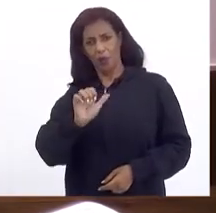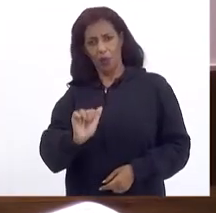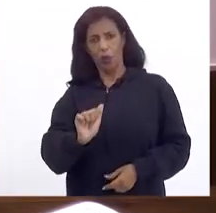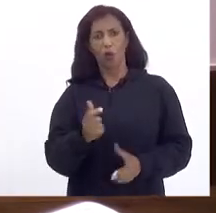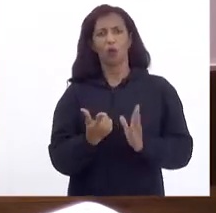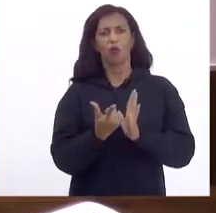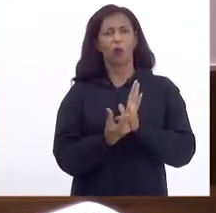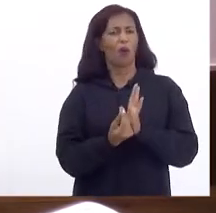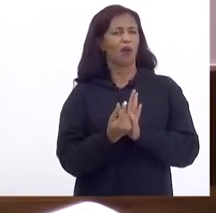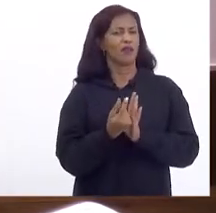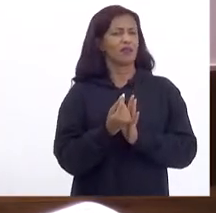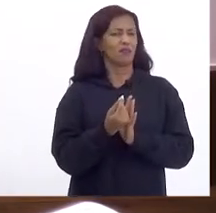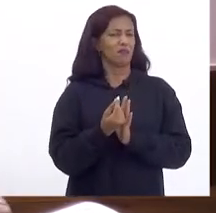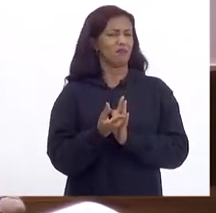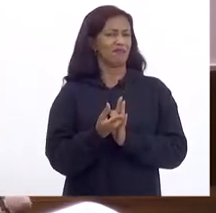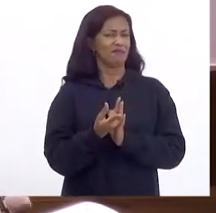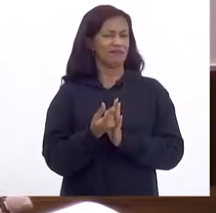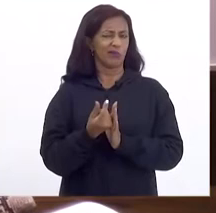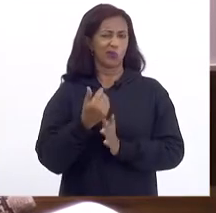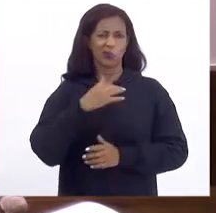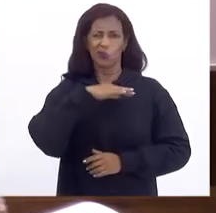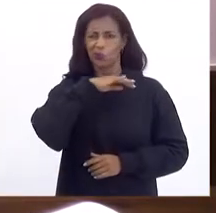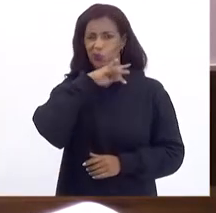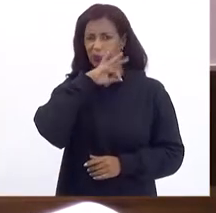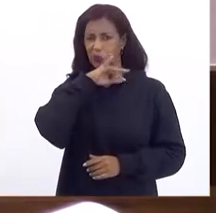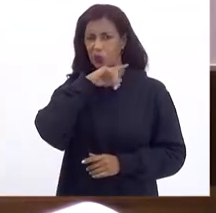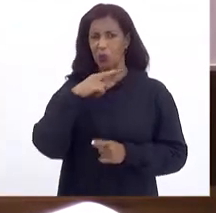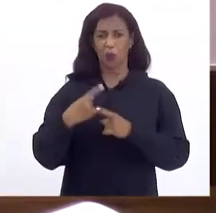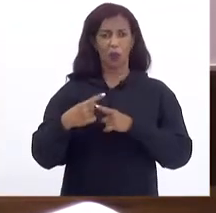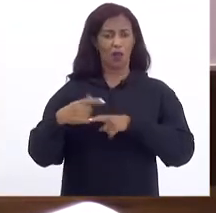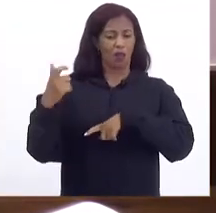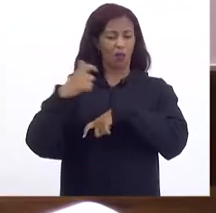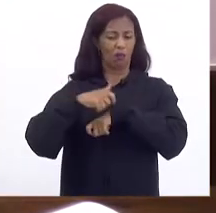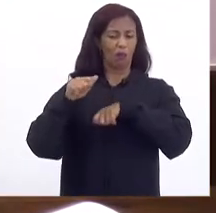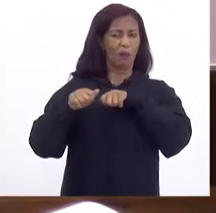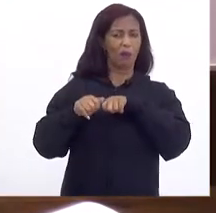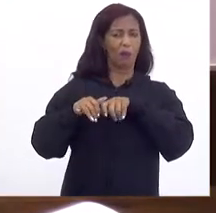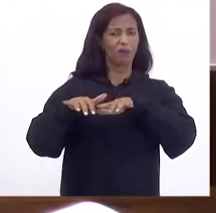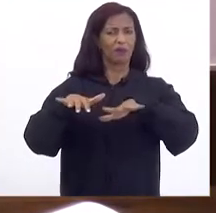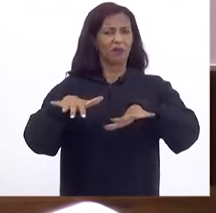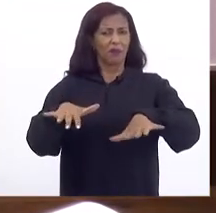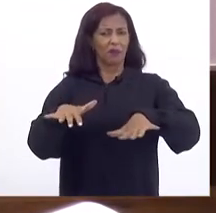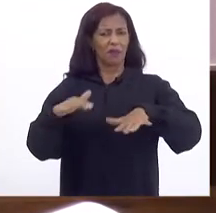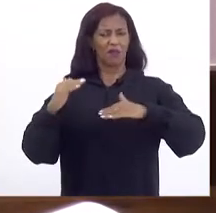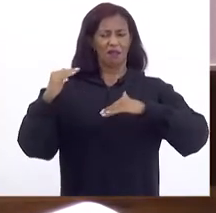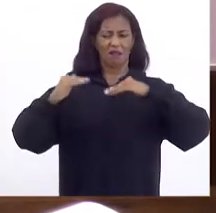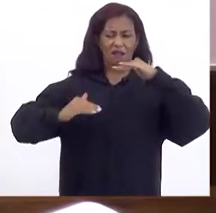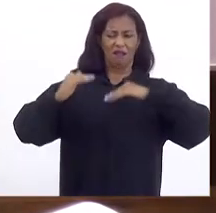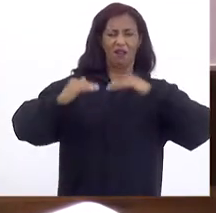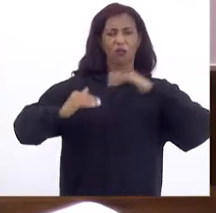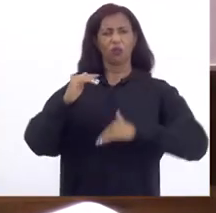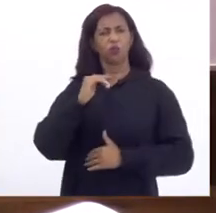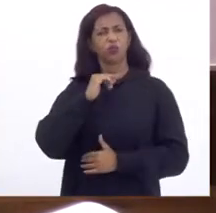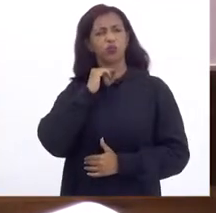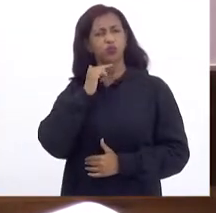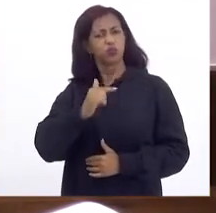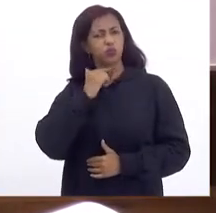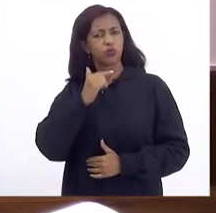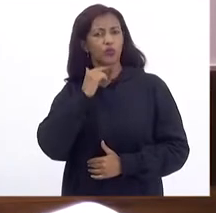orçamento Muito precário Porque nós estávamos No auge Da pandemia Um grau De incerteza Imenso